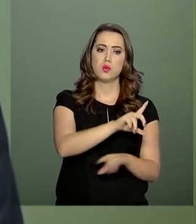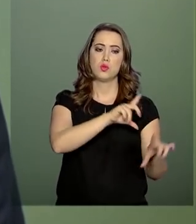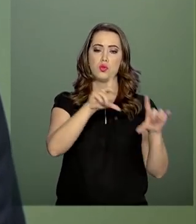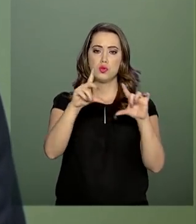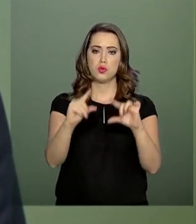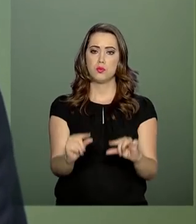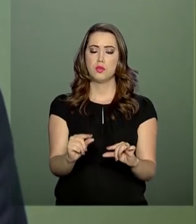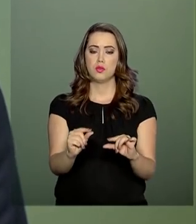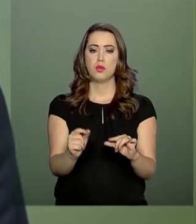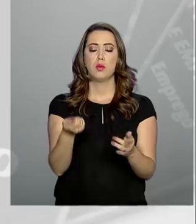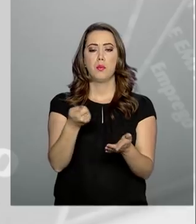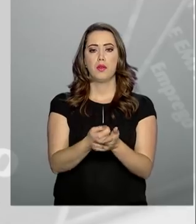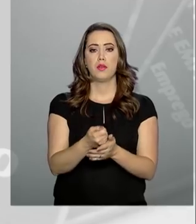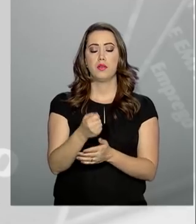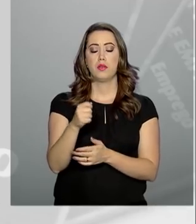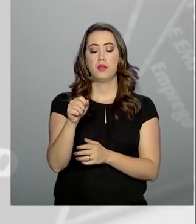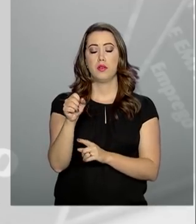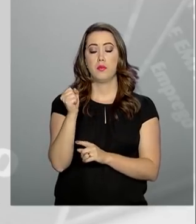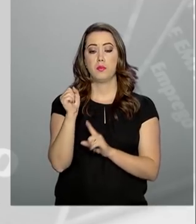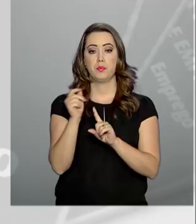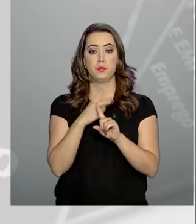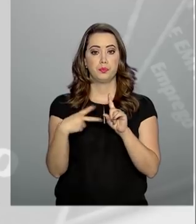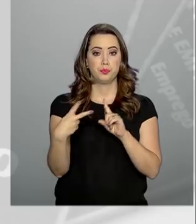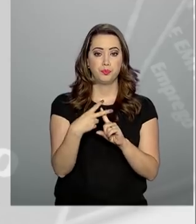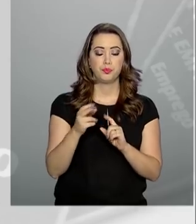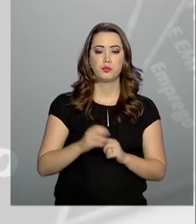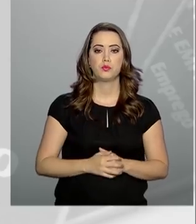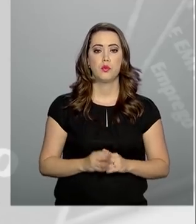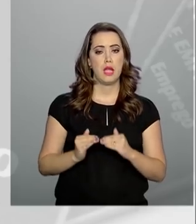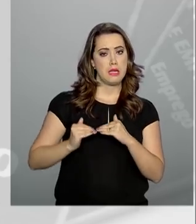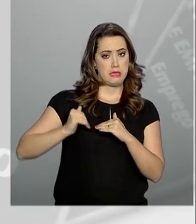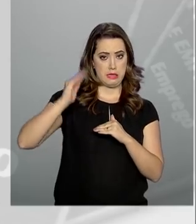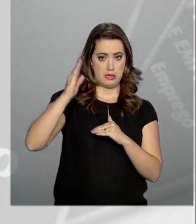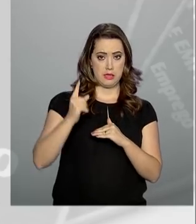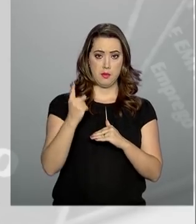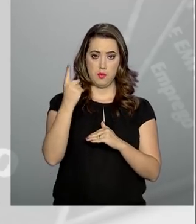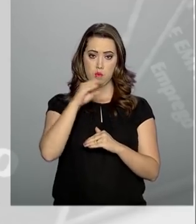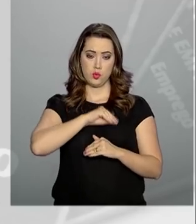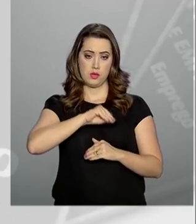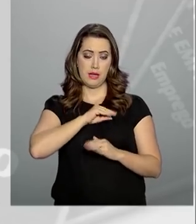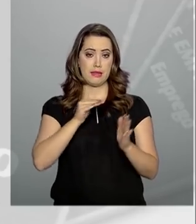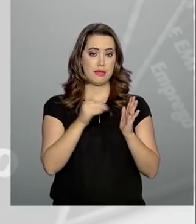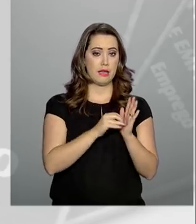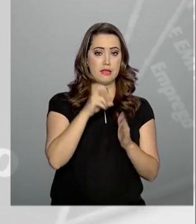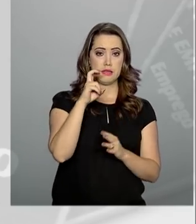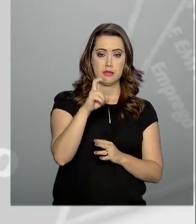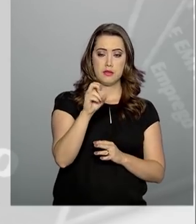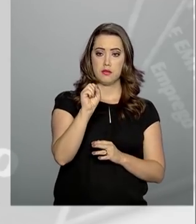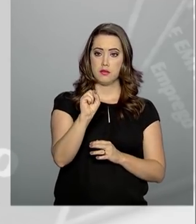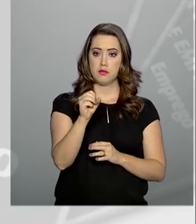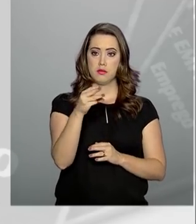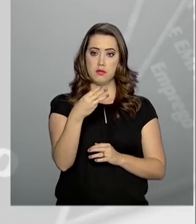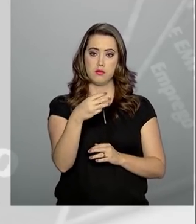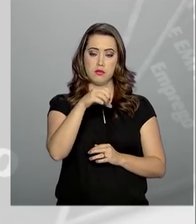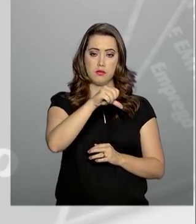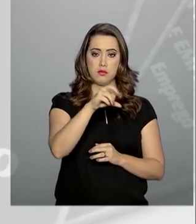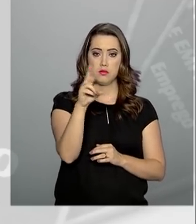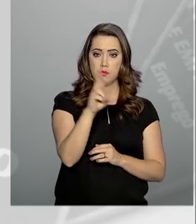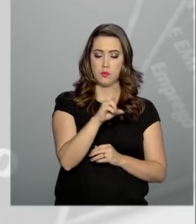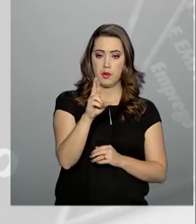redução na sua alíquota previdenciária. Já quem recebe acima de um salário mínimo, até R$.839,